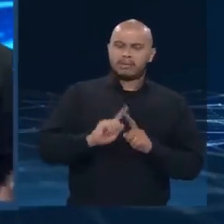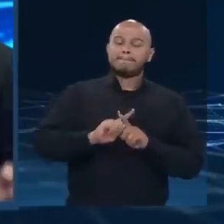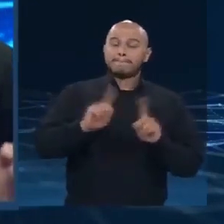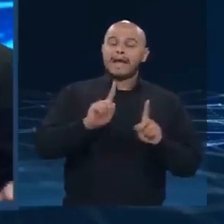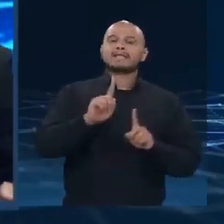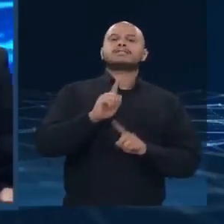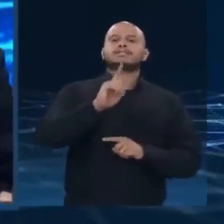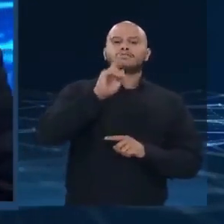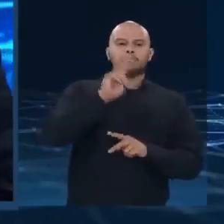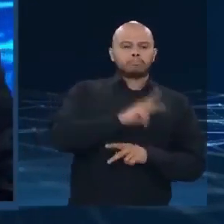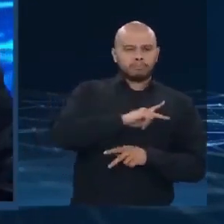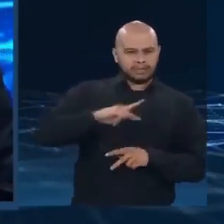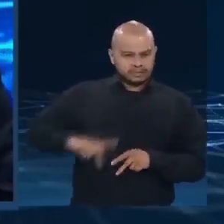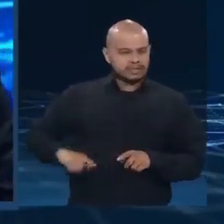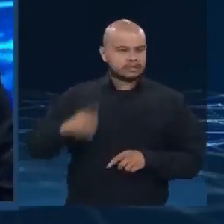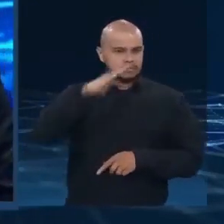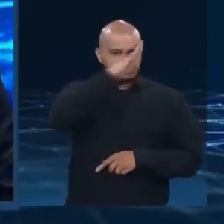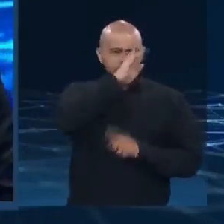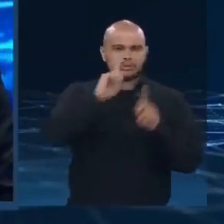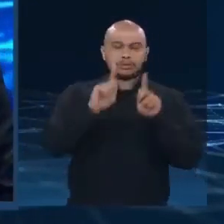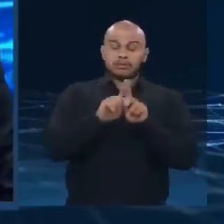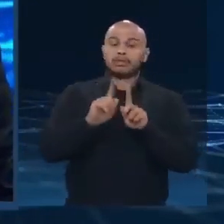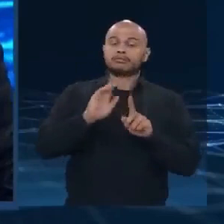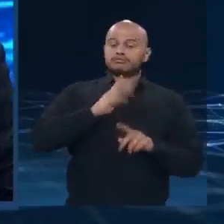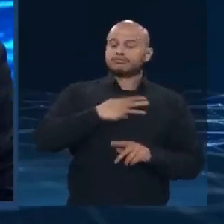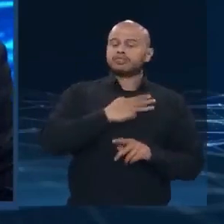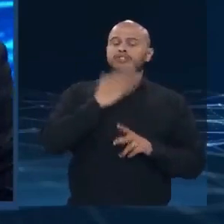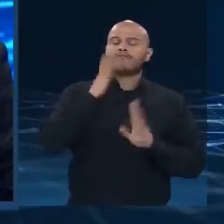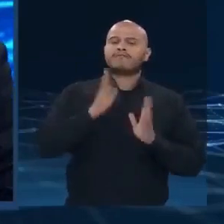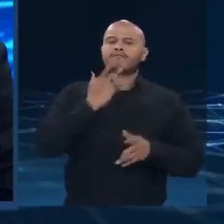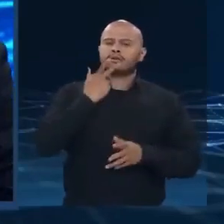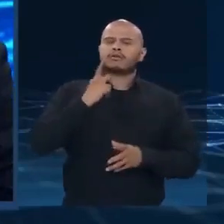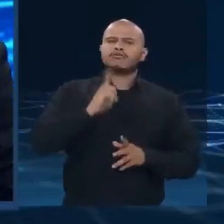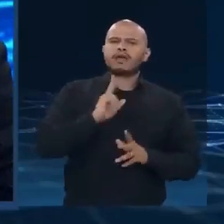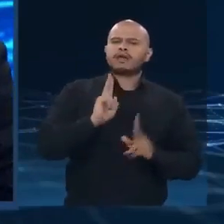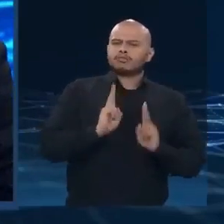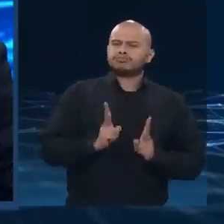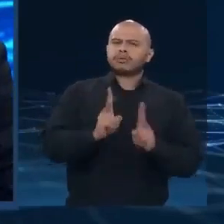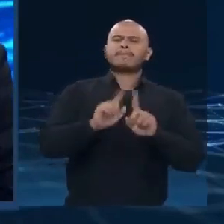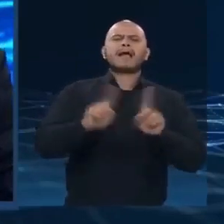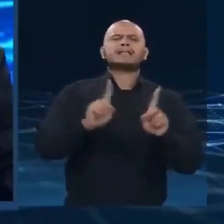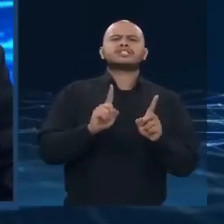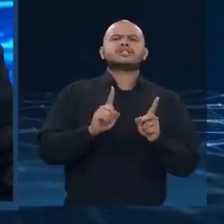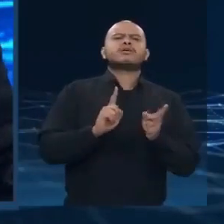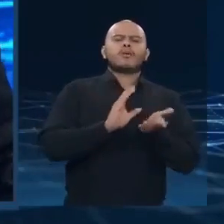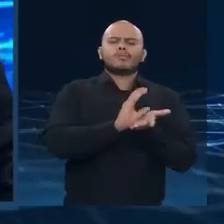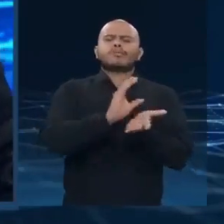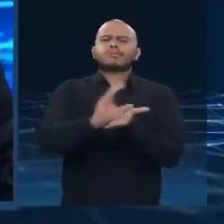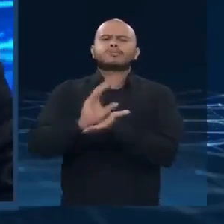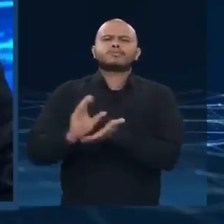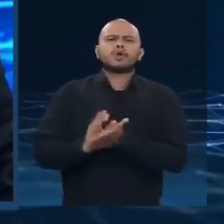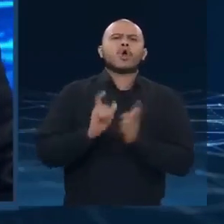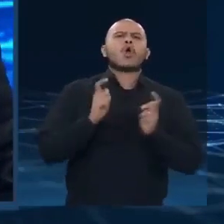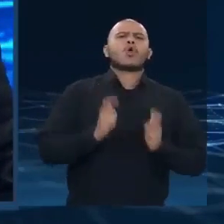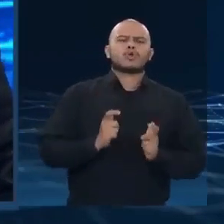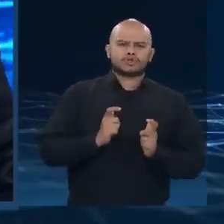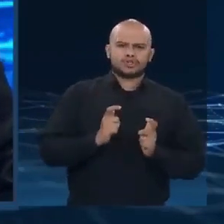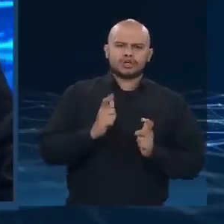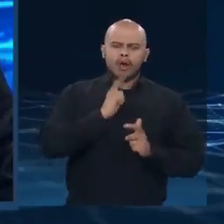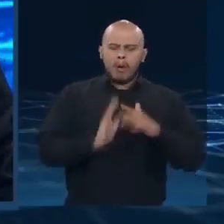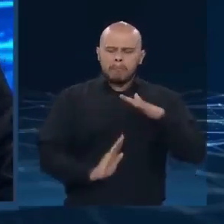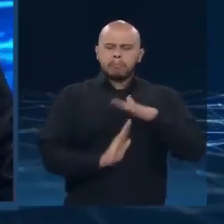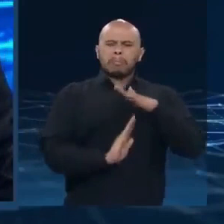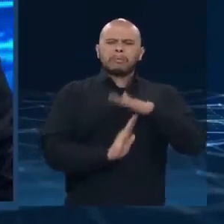manteriam a R 600 esse valor. Mas de onde sairá esse dinheiro? Se romperá o teto de gastos? Se